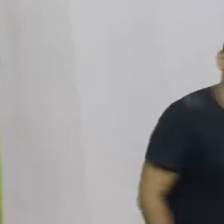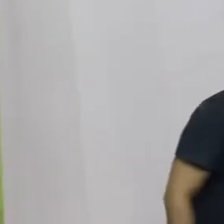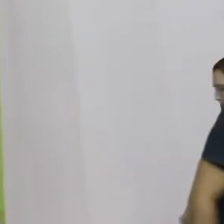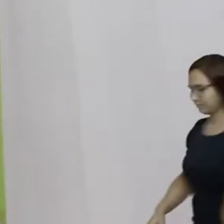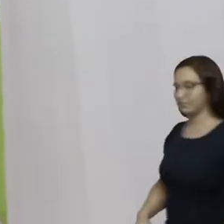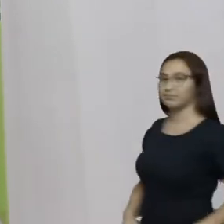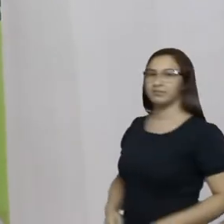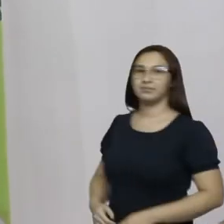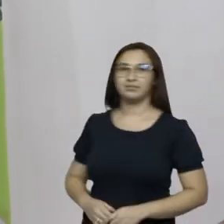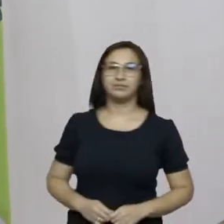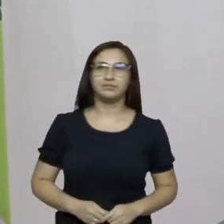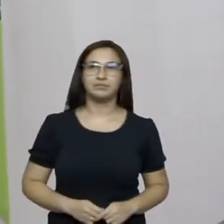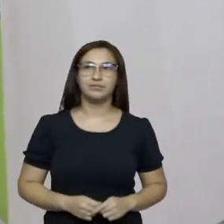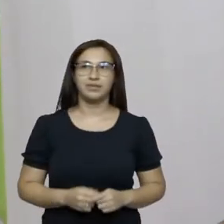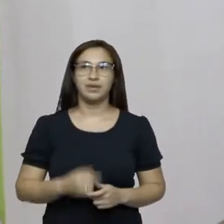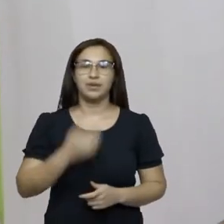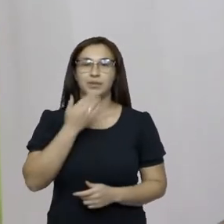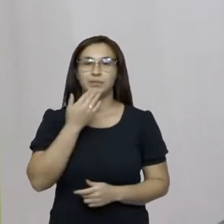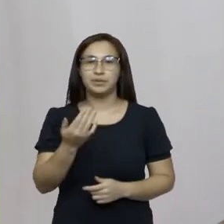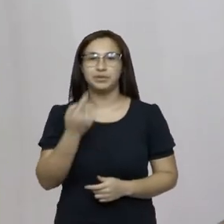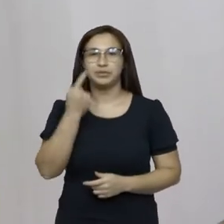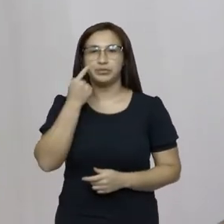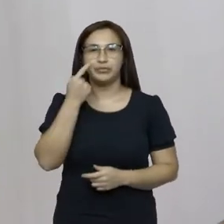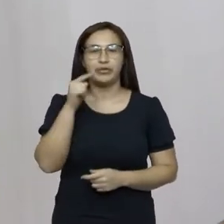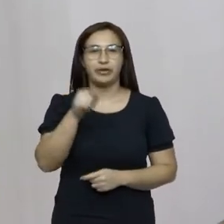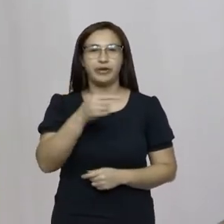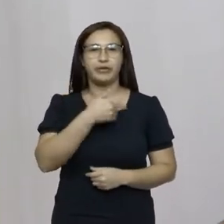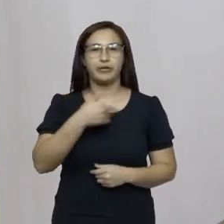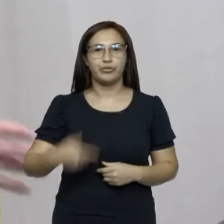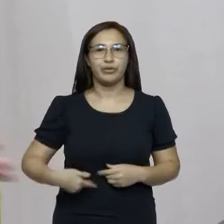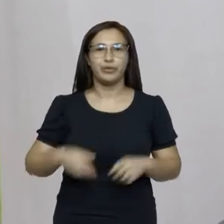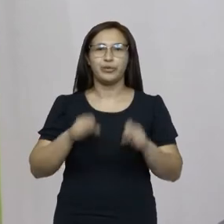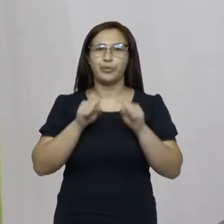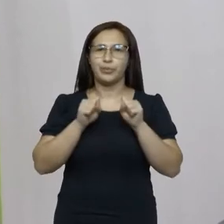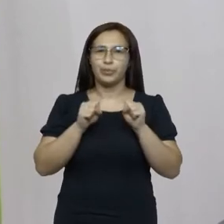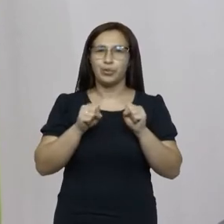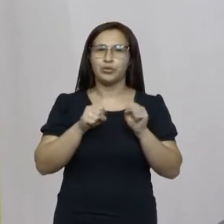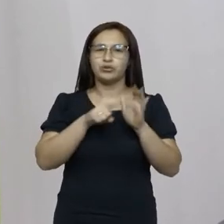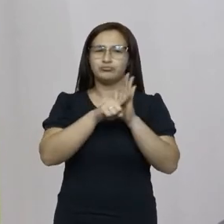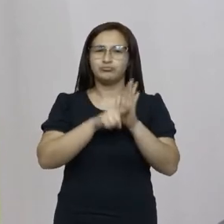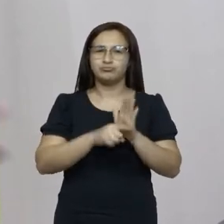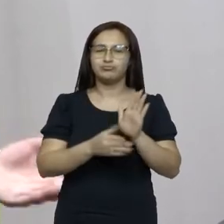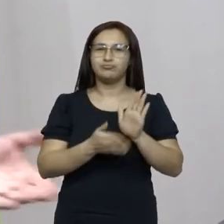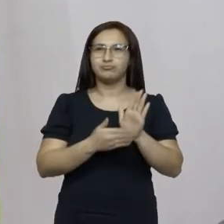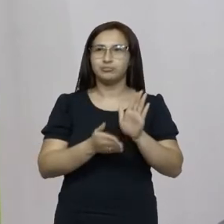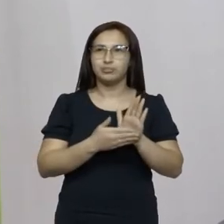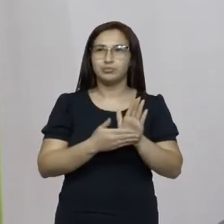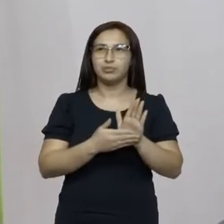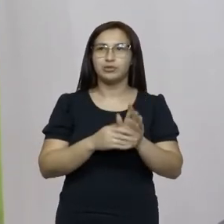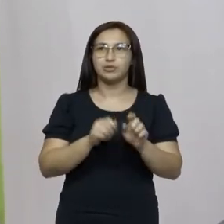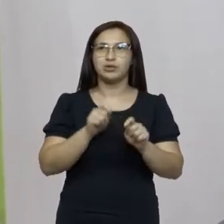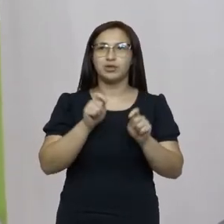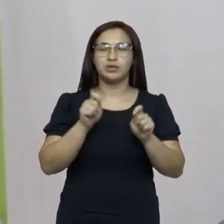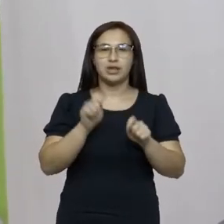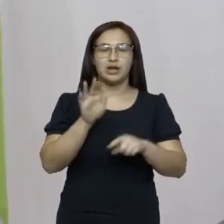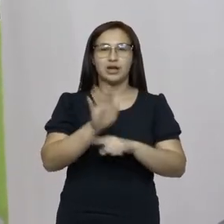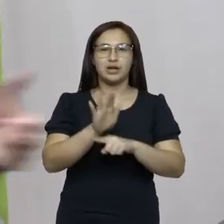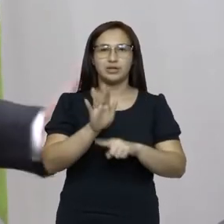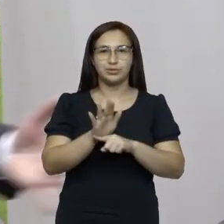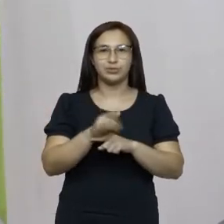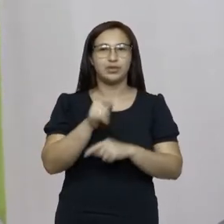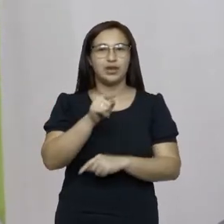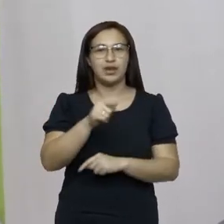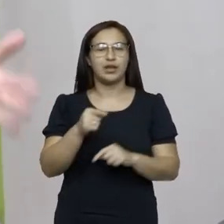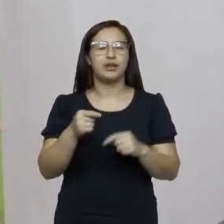para que o governo possa rever essa proposta fazer contemplar cair minimamente nessas conversas